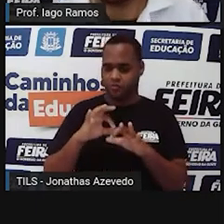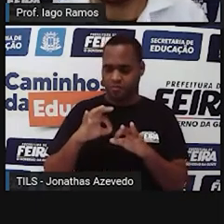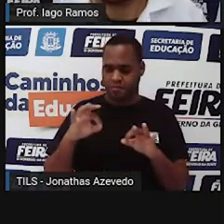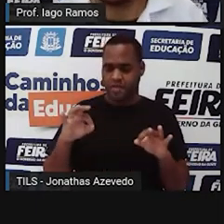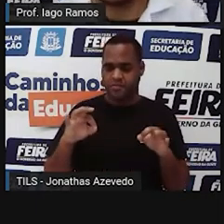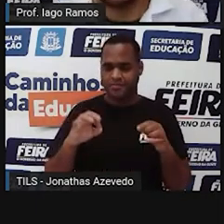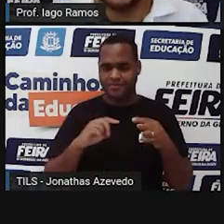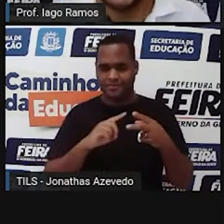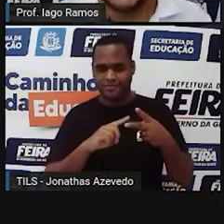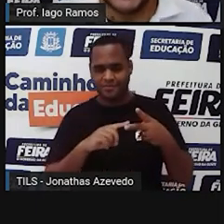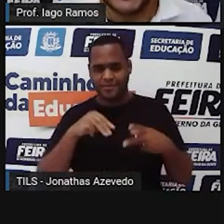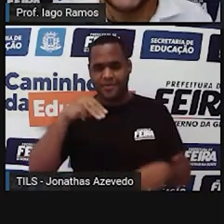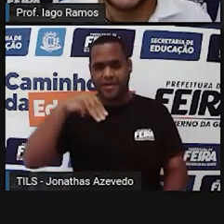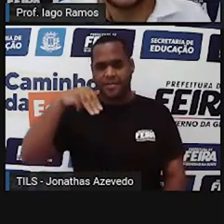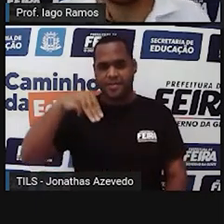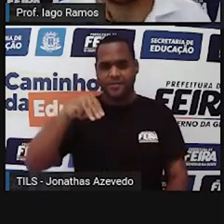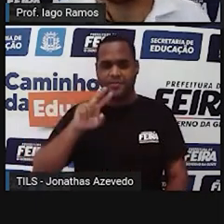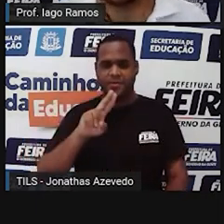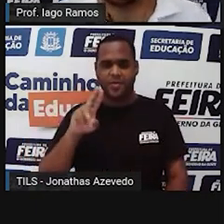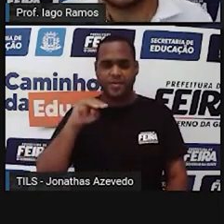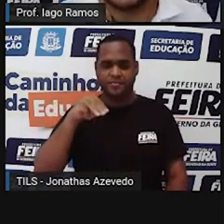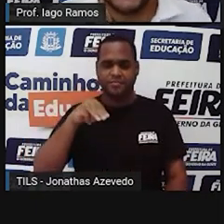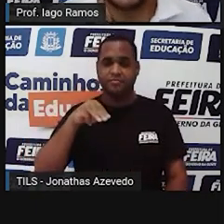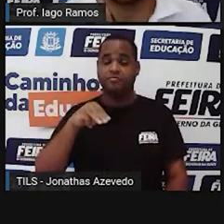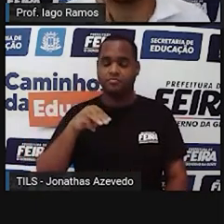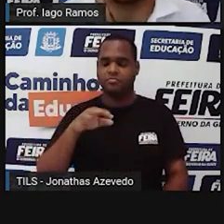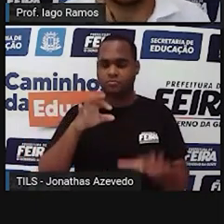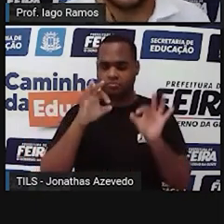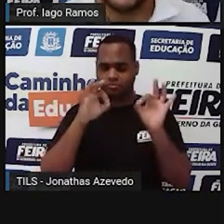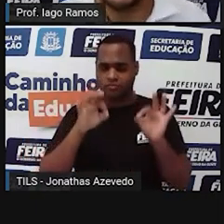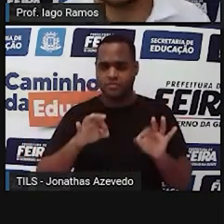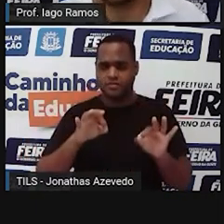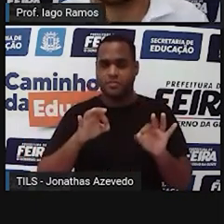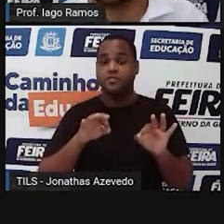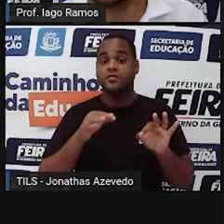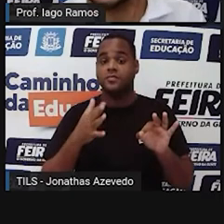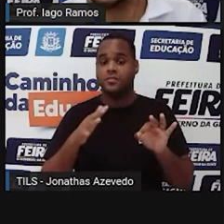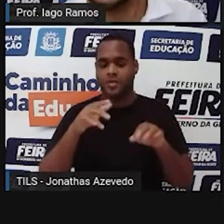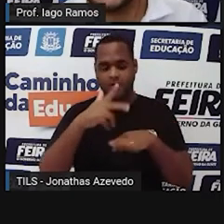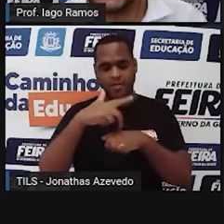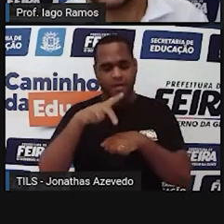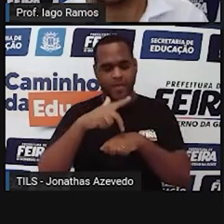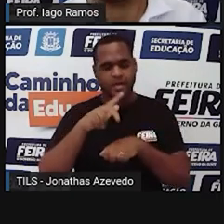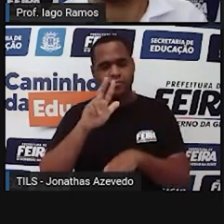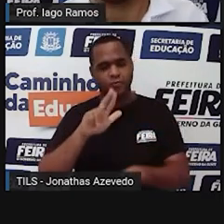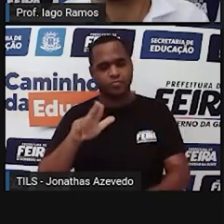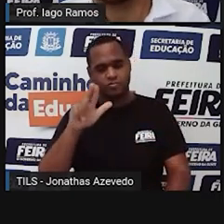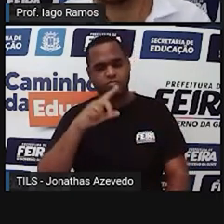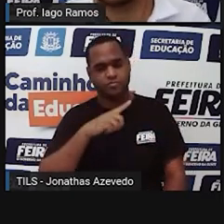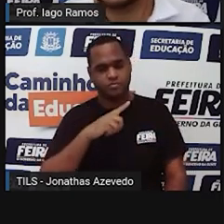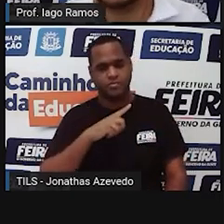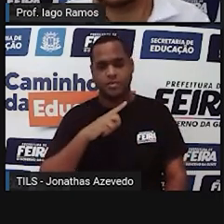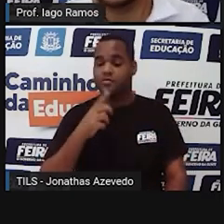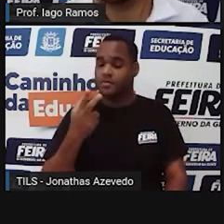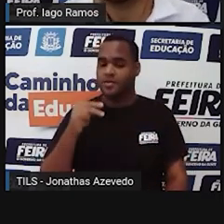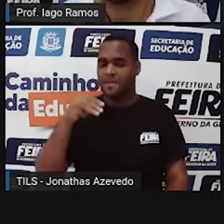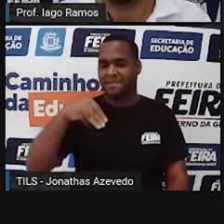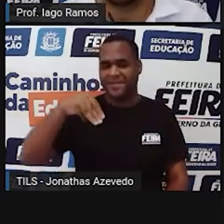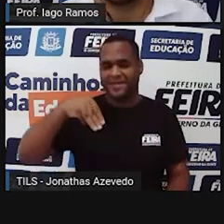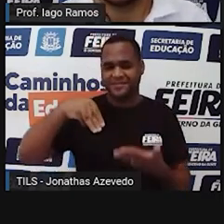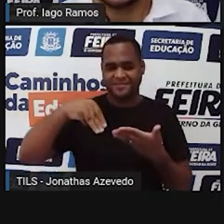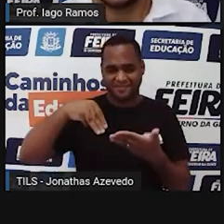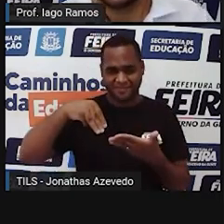O comprimento tem uma unidade que é padrão, né? Que a maioria dos países usa, que é o metro, né?